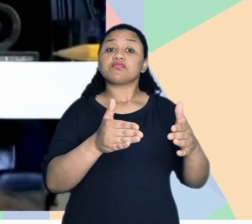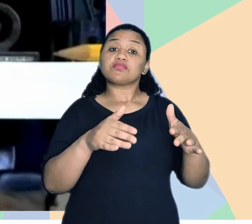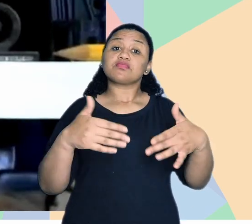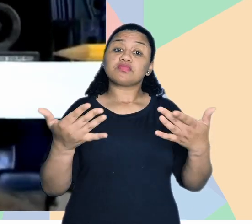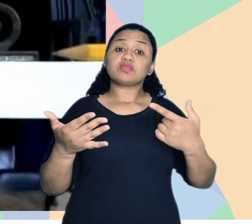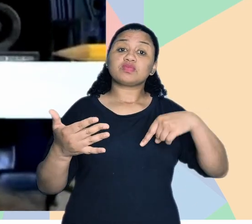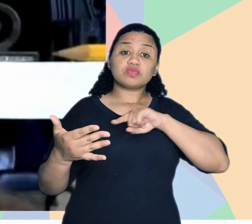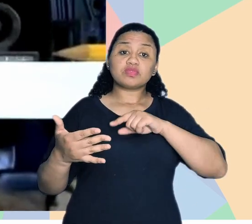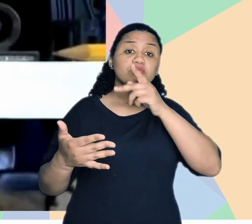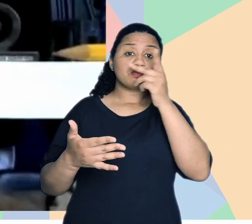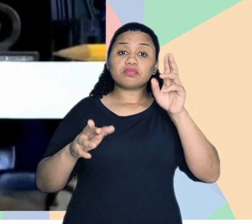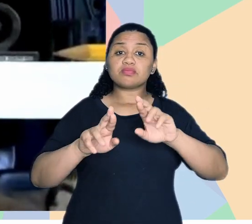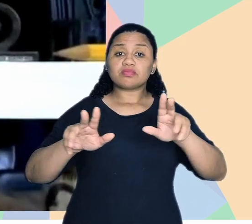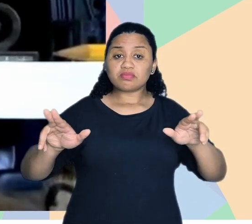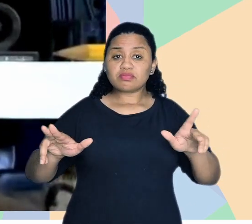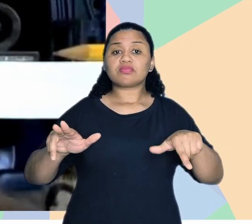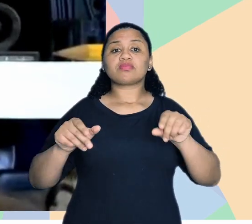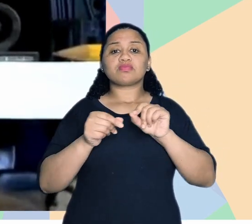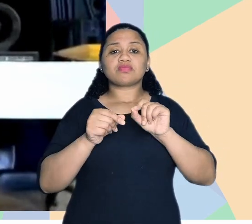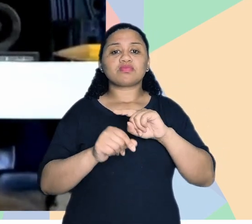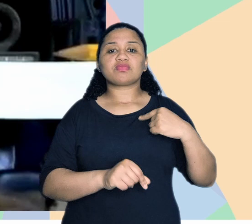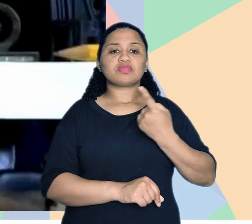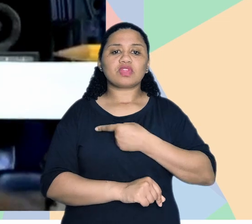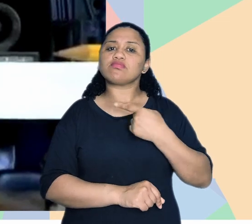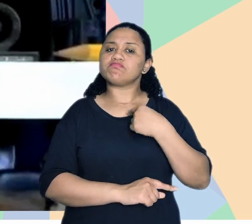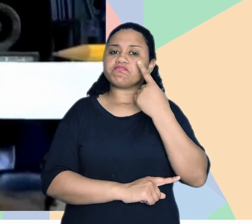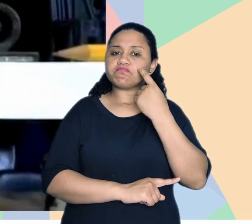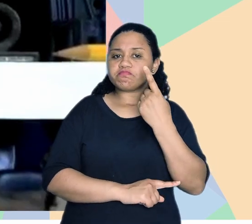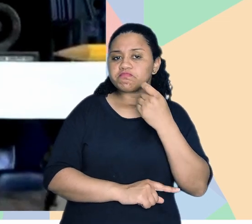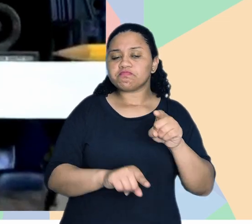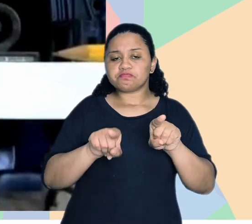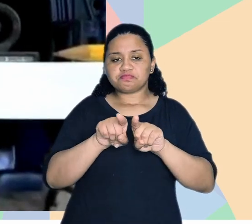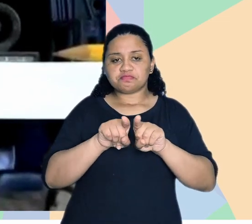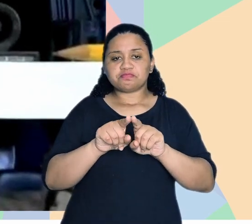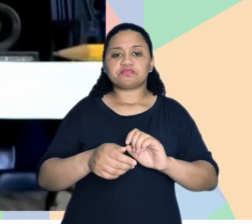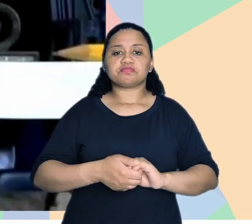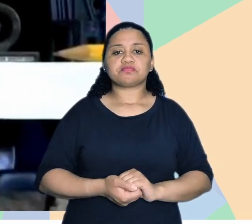Então, nós somos seres muito diversos, e é isso que nos faz ser tão interessantes também, né?